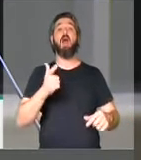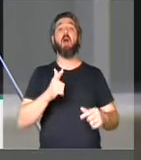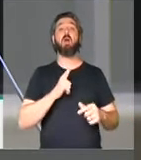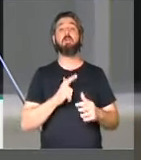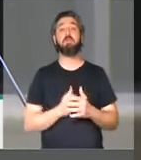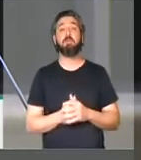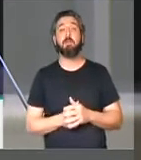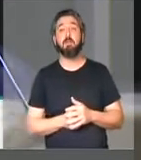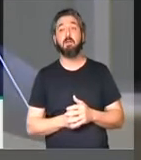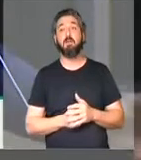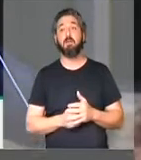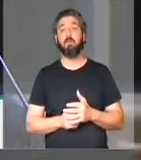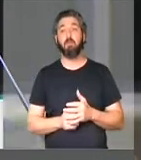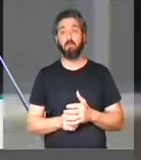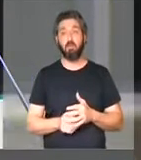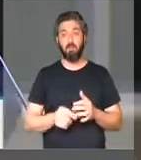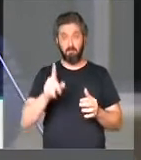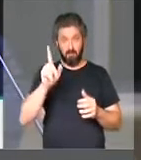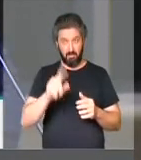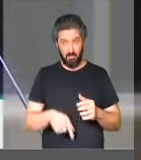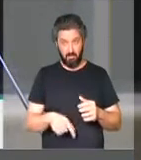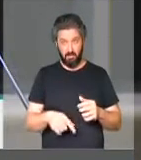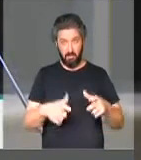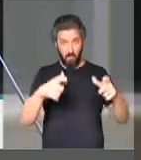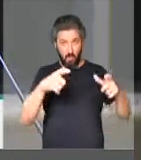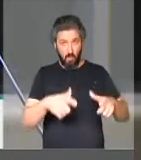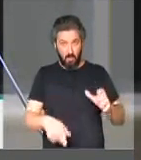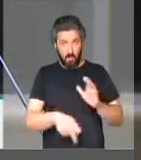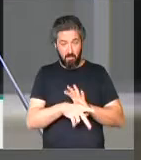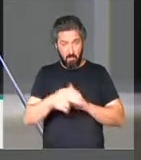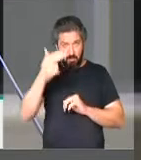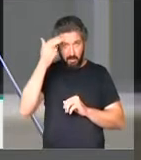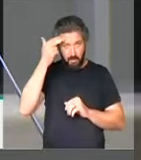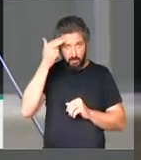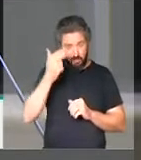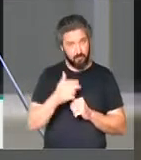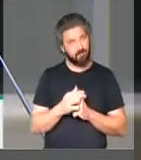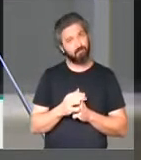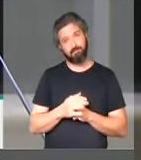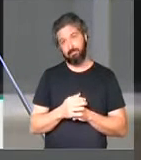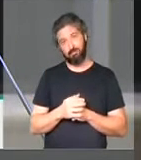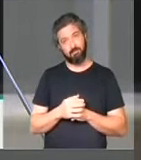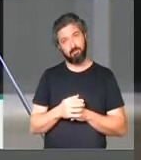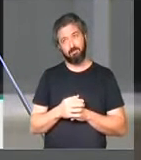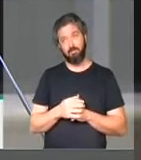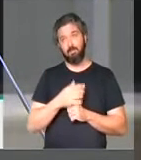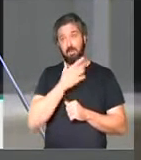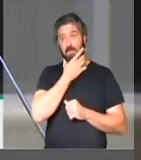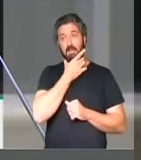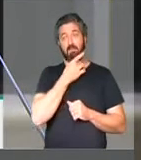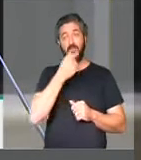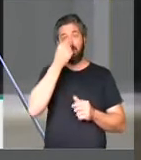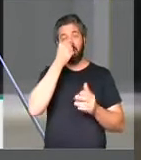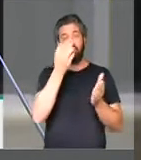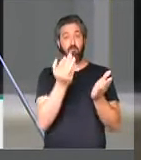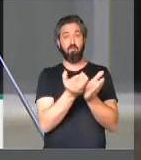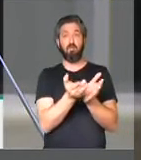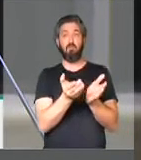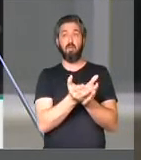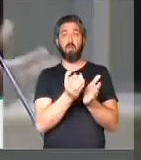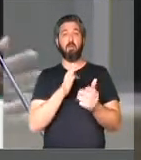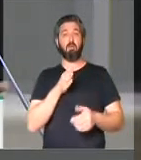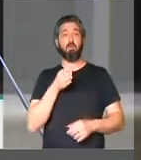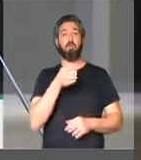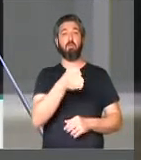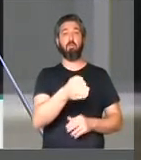atirando não era ali um covil de marginais, era onde os evangélicos